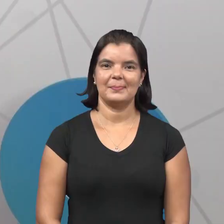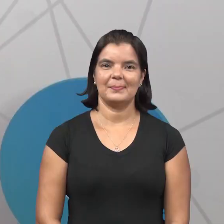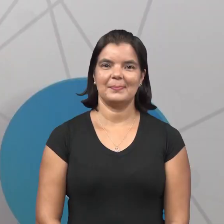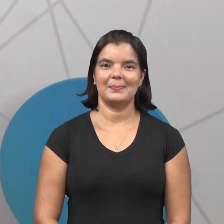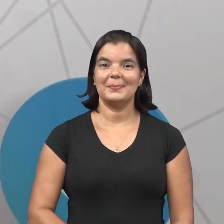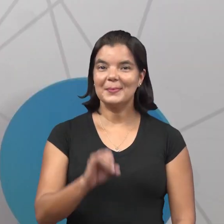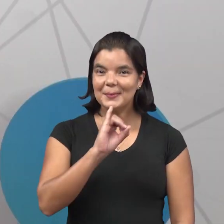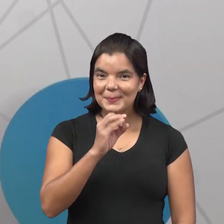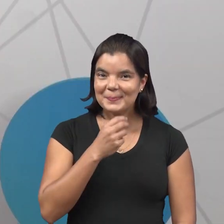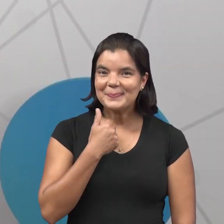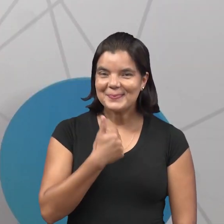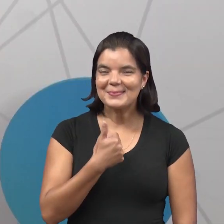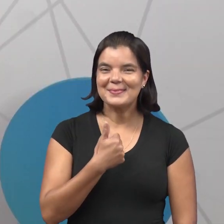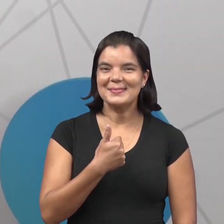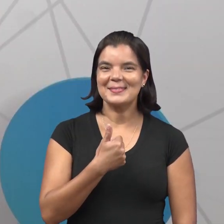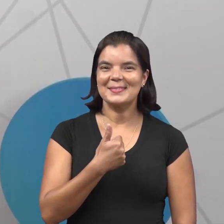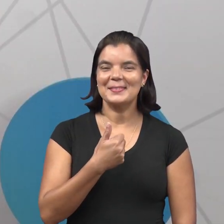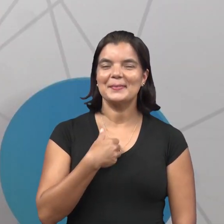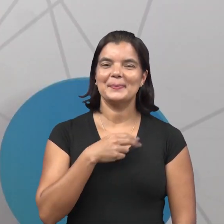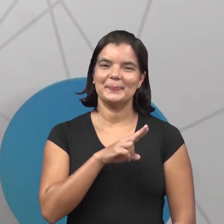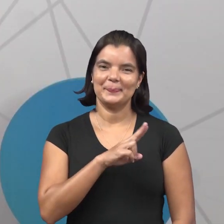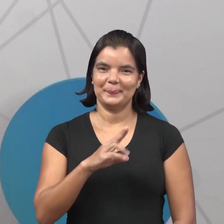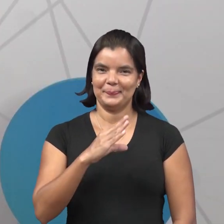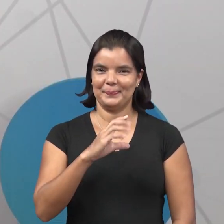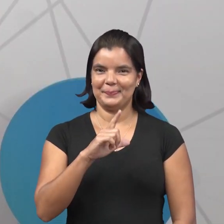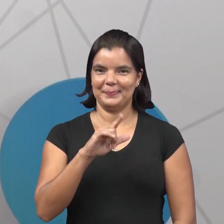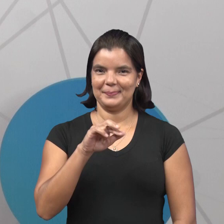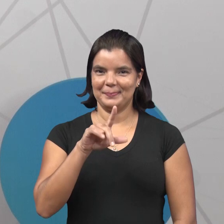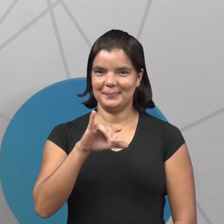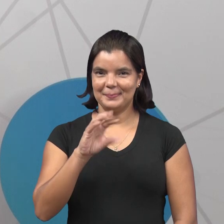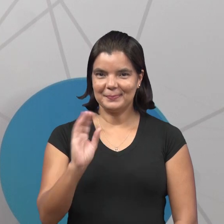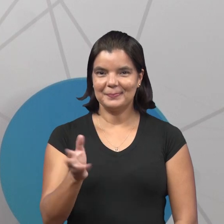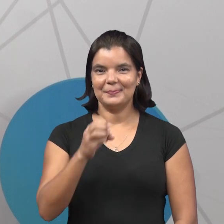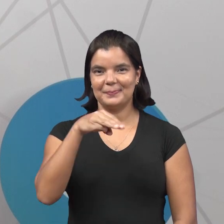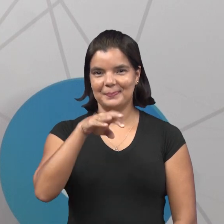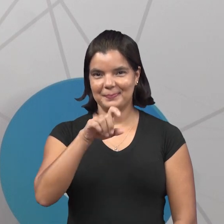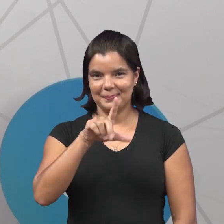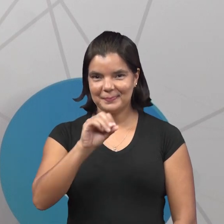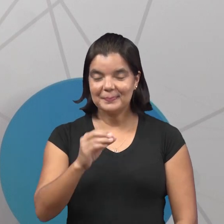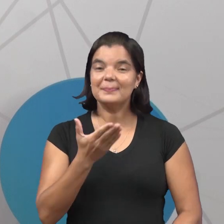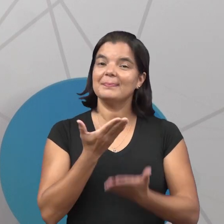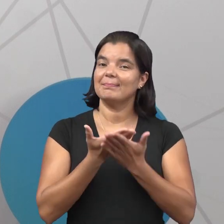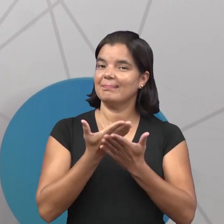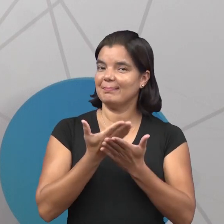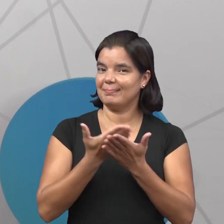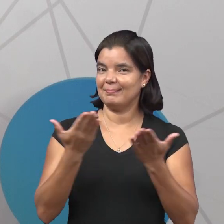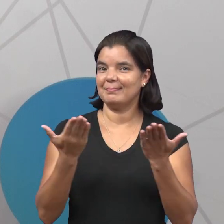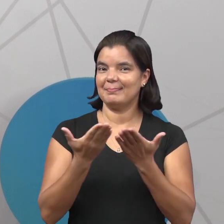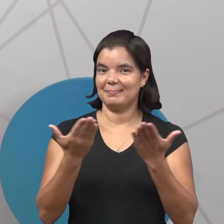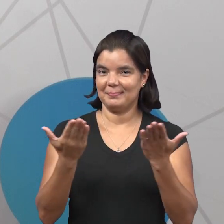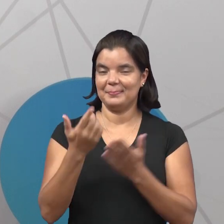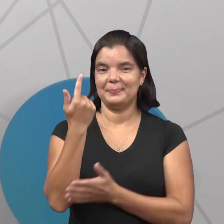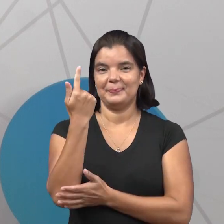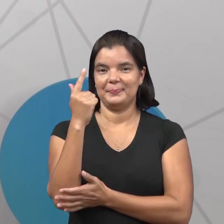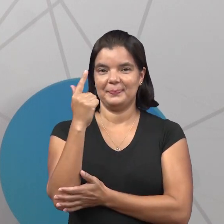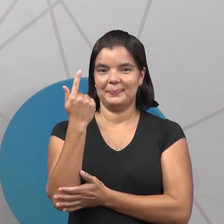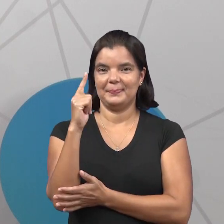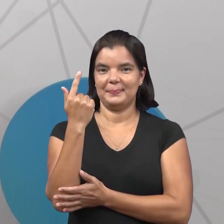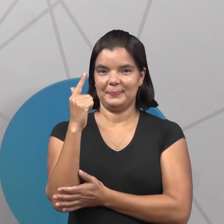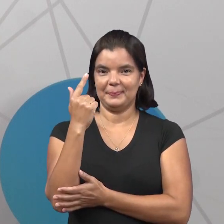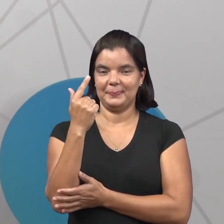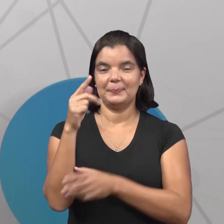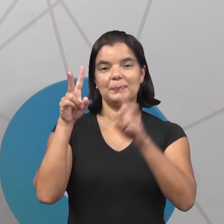Oi, tudo bem? O meu nome é Célio de Melo. Nós iremos trabalhar nessa pequena aula de geografia